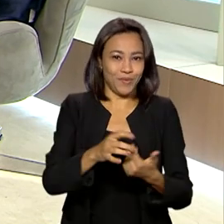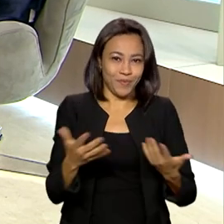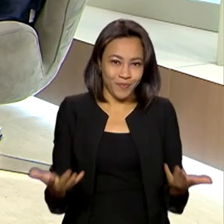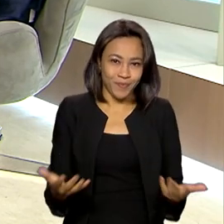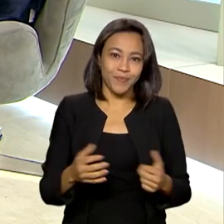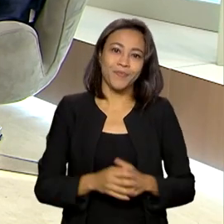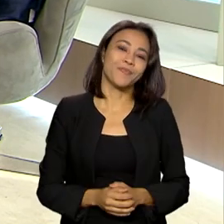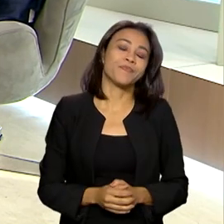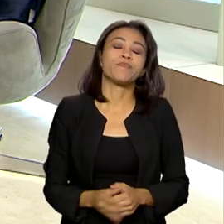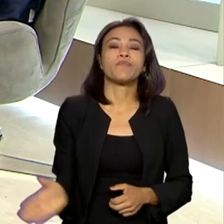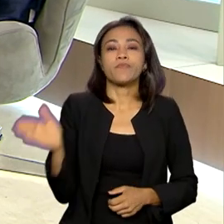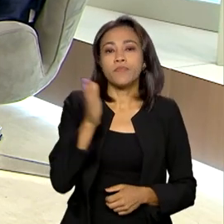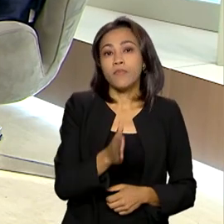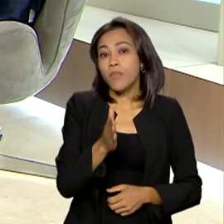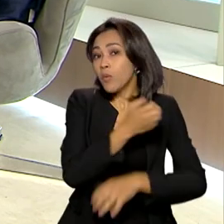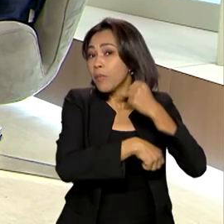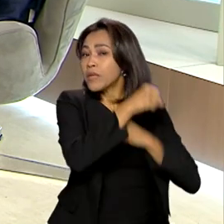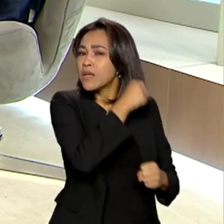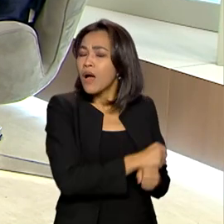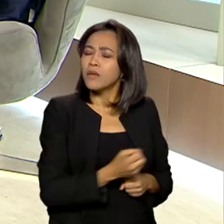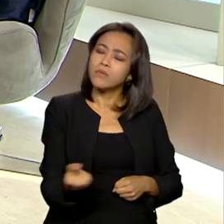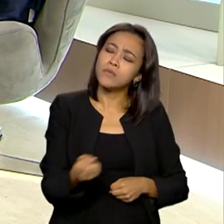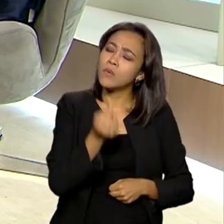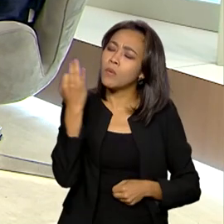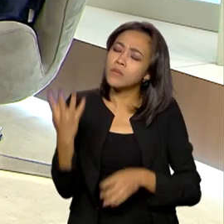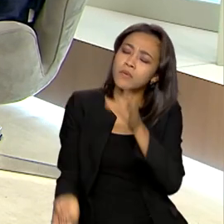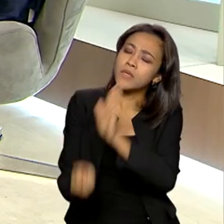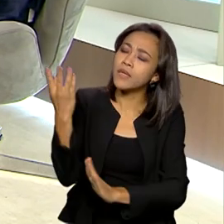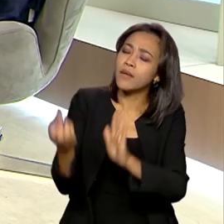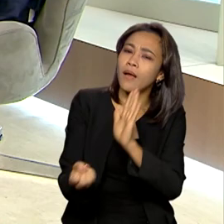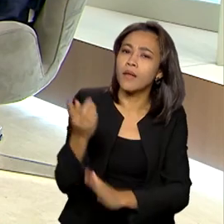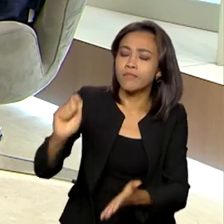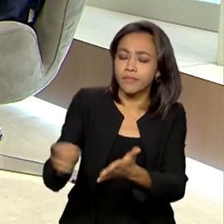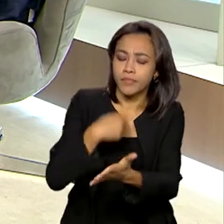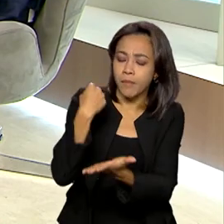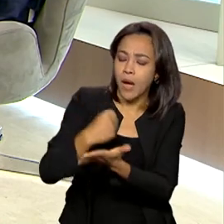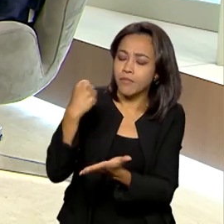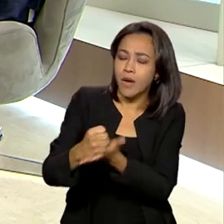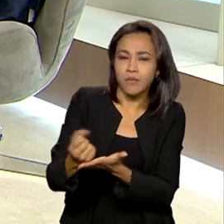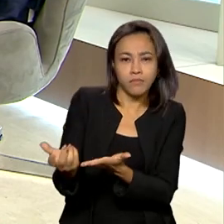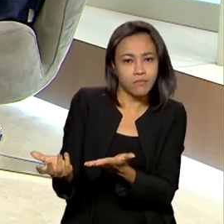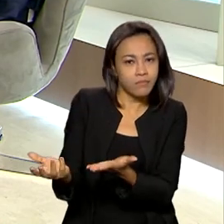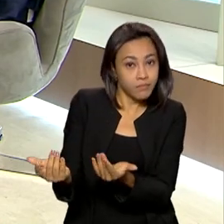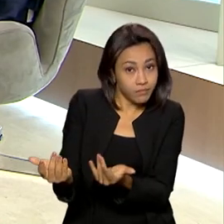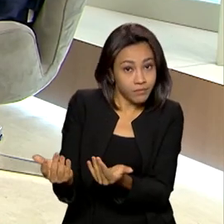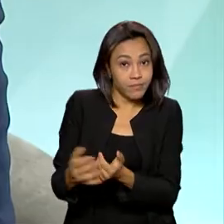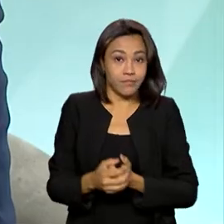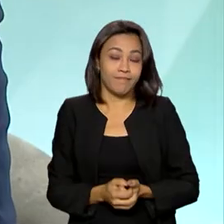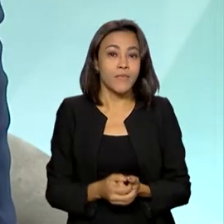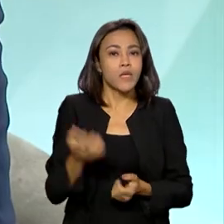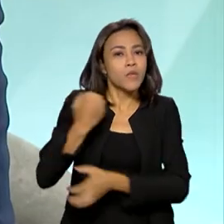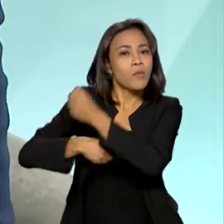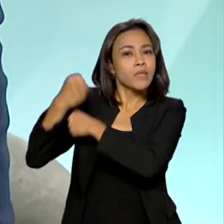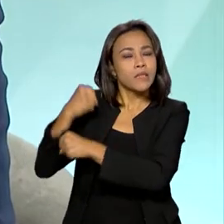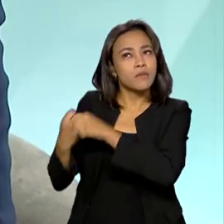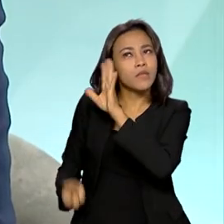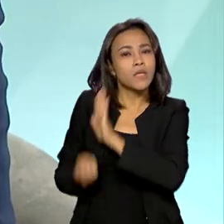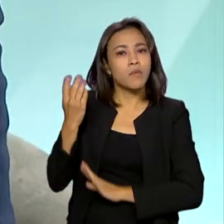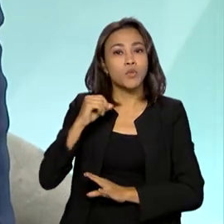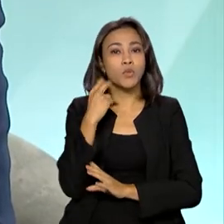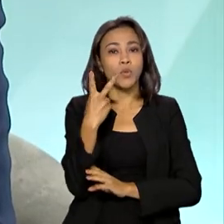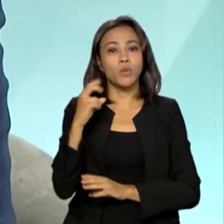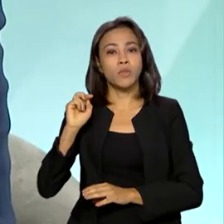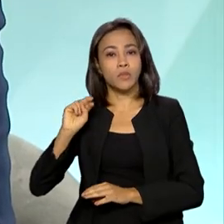No ano passado, quantos postos de trabalho com carteira assinada? Saldo, né? No ano passado, nós criamos 2